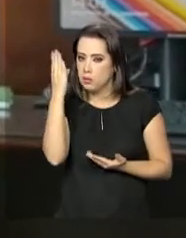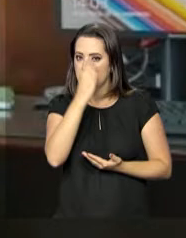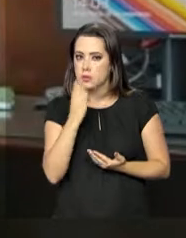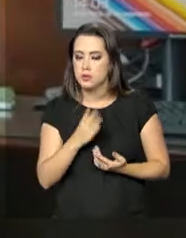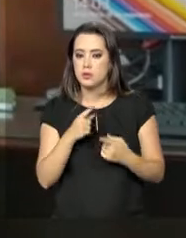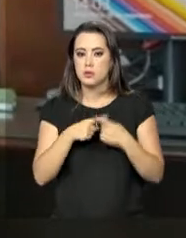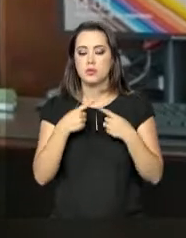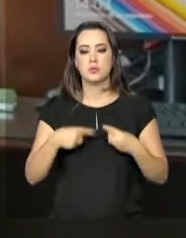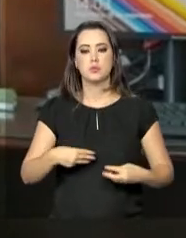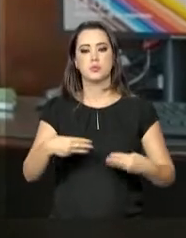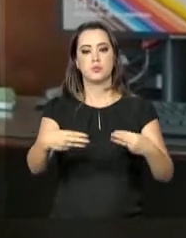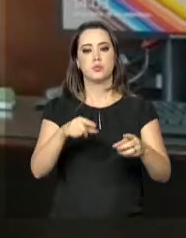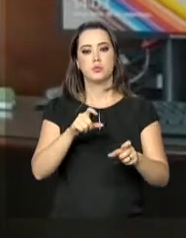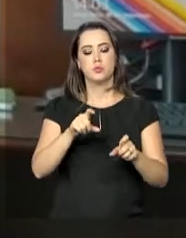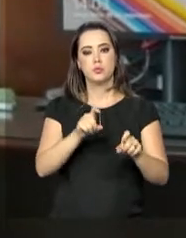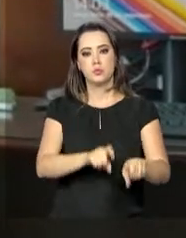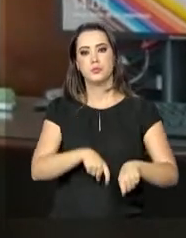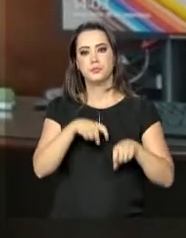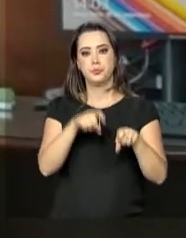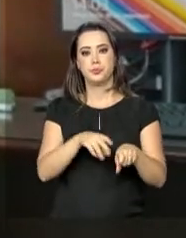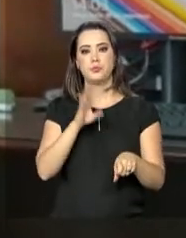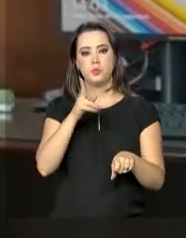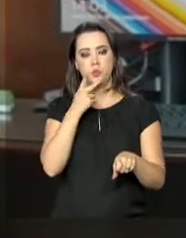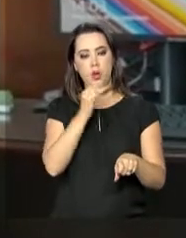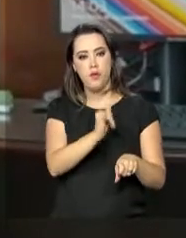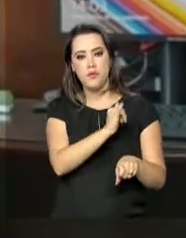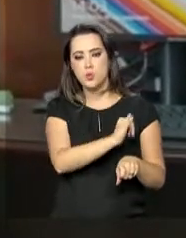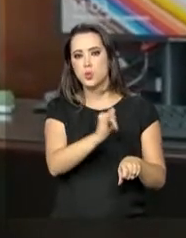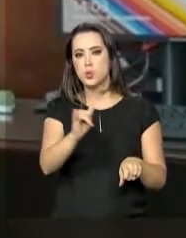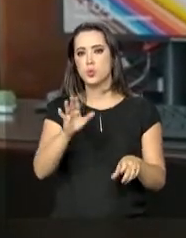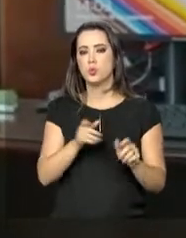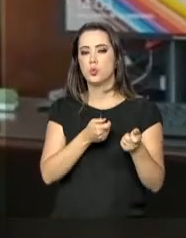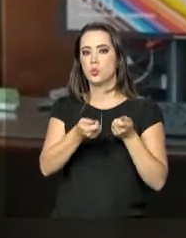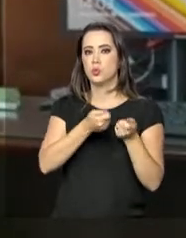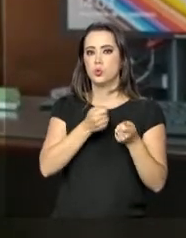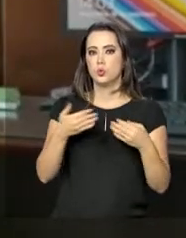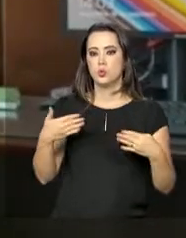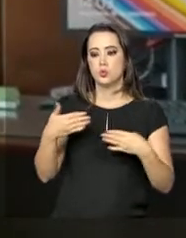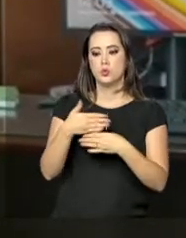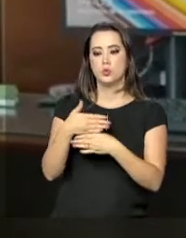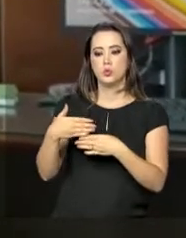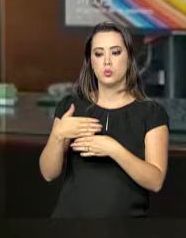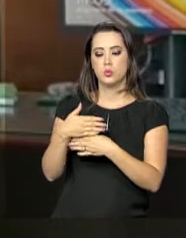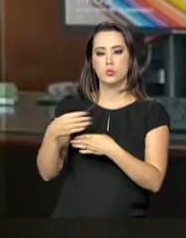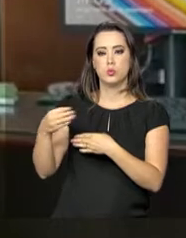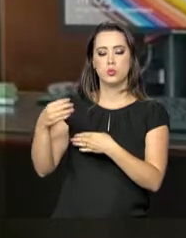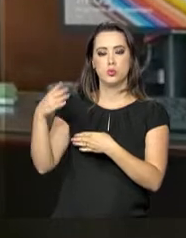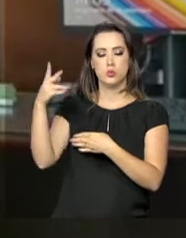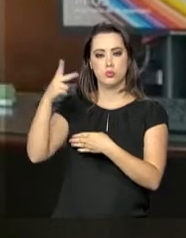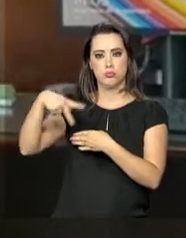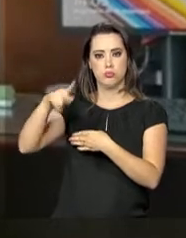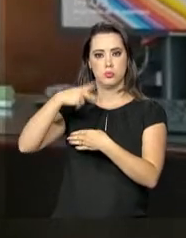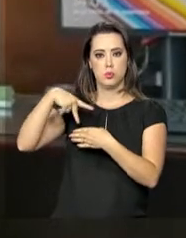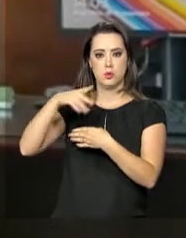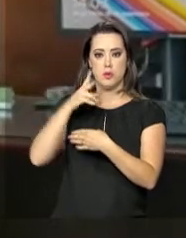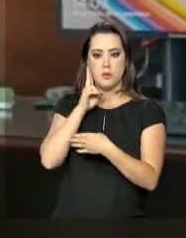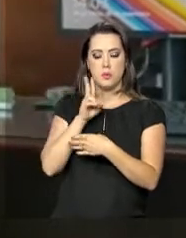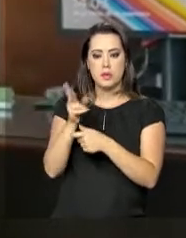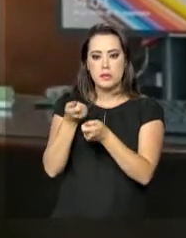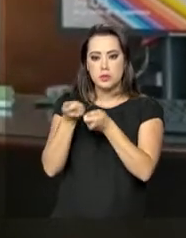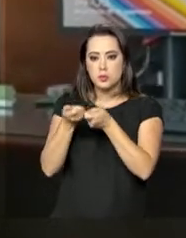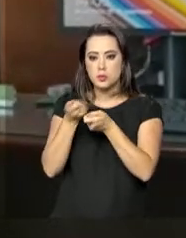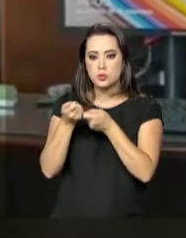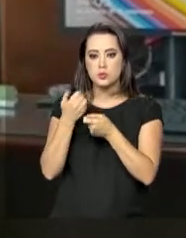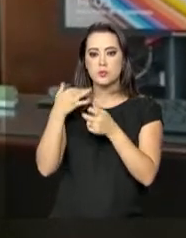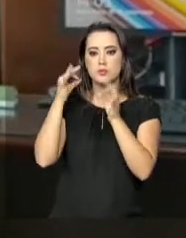O Ministério da Agricultura já orientou o seu departamento de controle das fronteiras para que ele faça uma vigilância